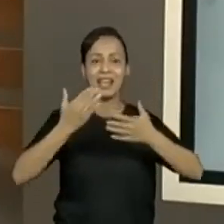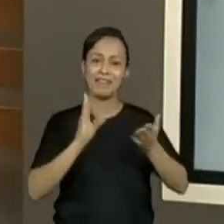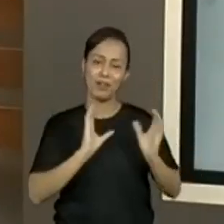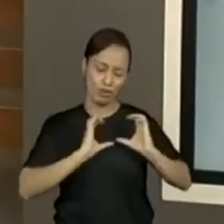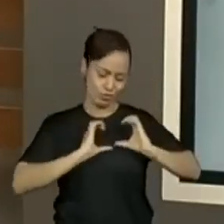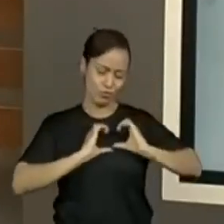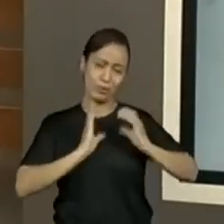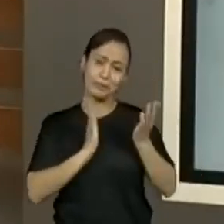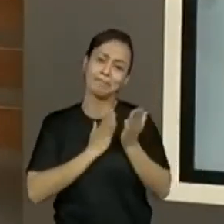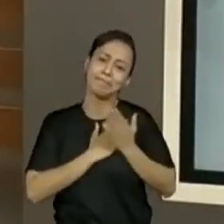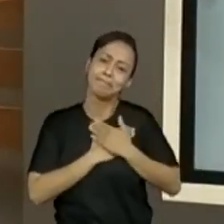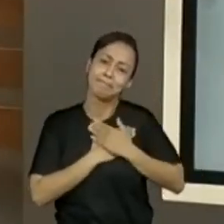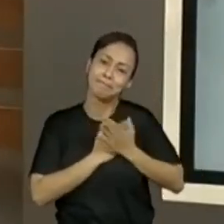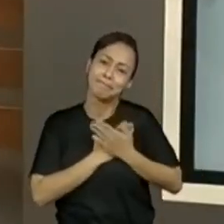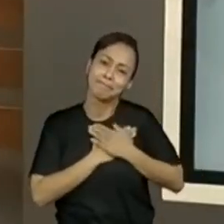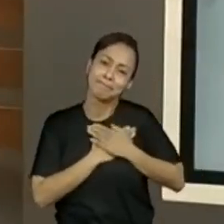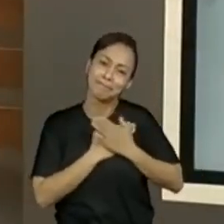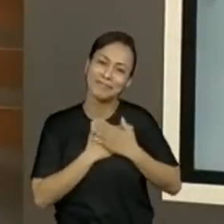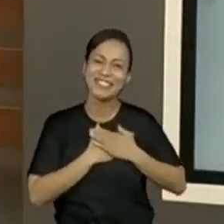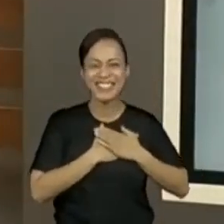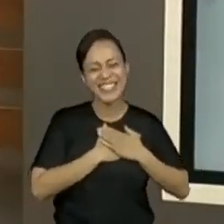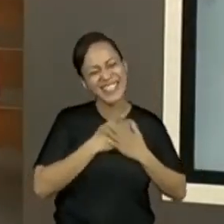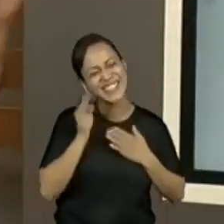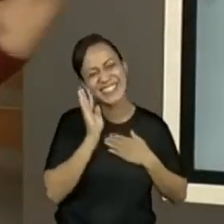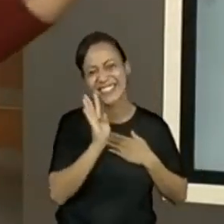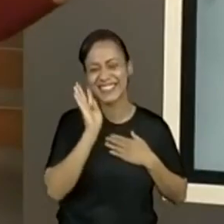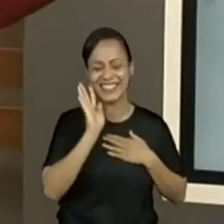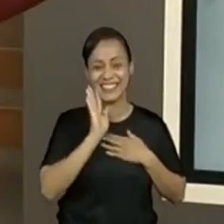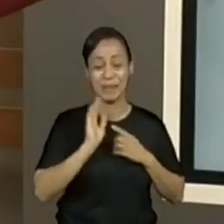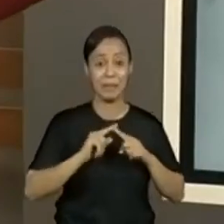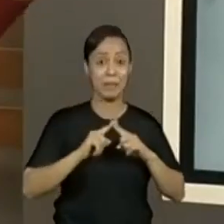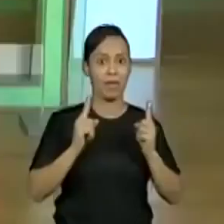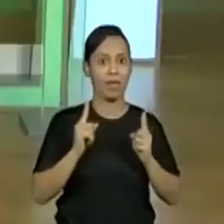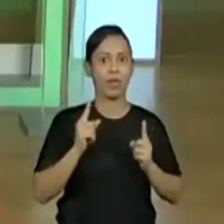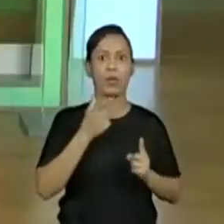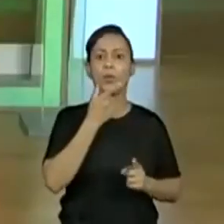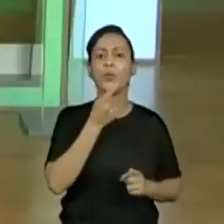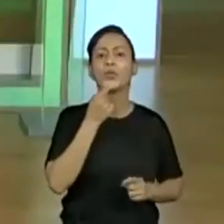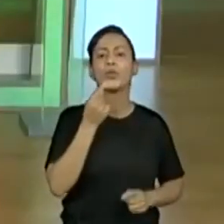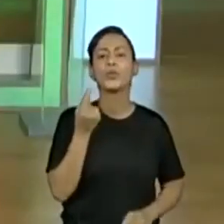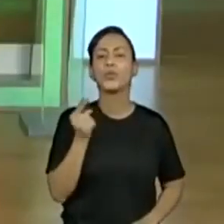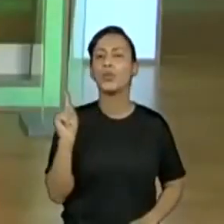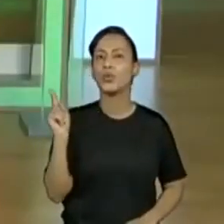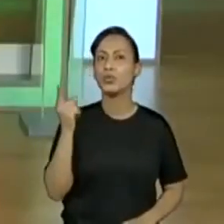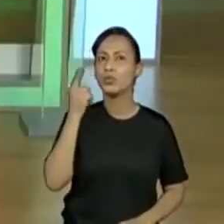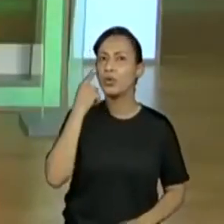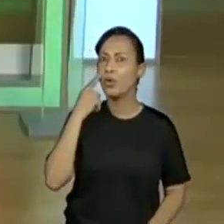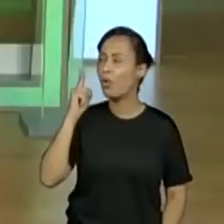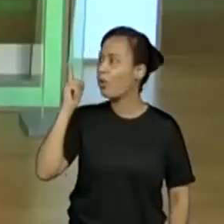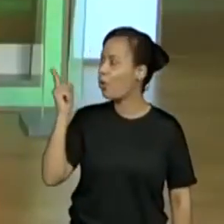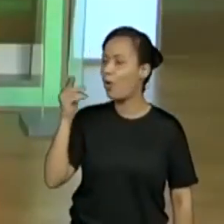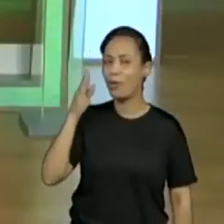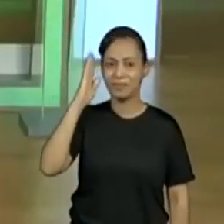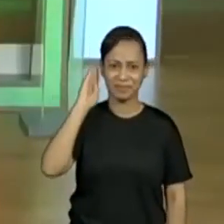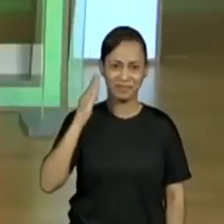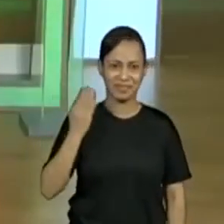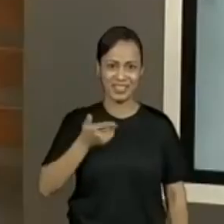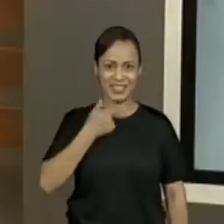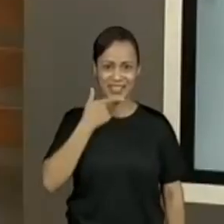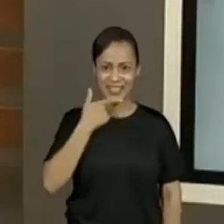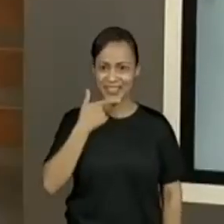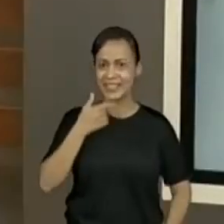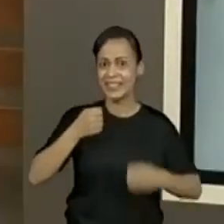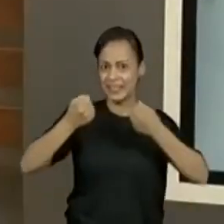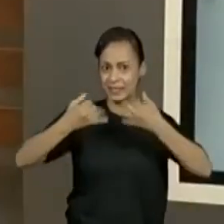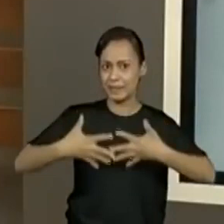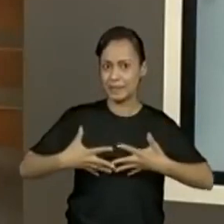coração. É. Que coisa gostosa. Mas eu preciso só apresentar mais uma. Que aí eu vou pedir ajuda da professora Kelly. Tá. É